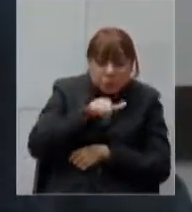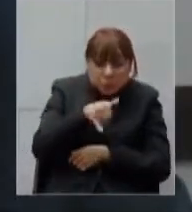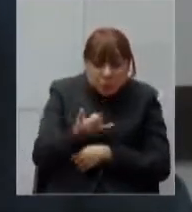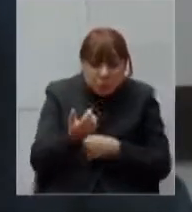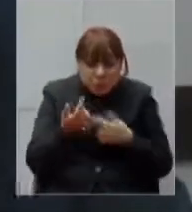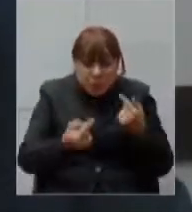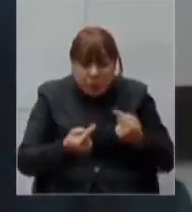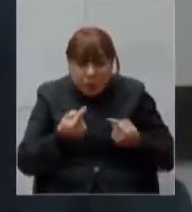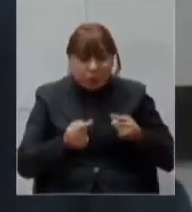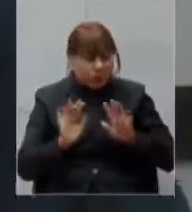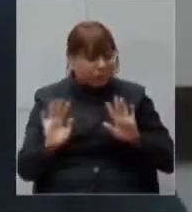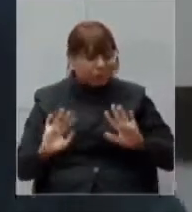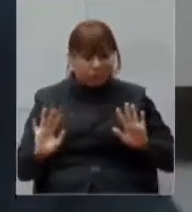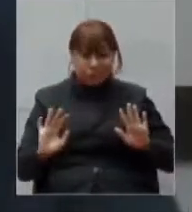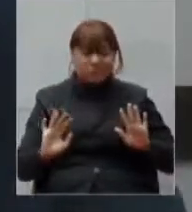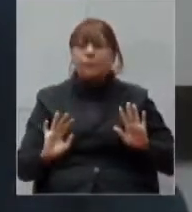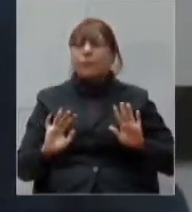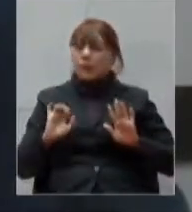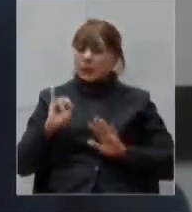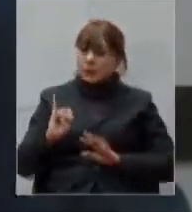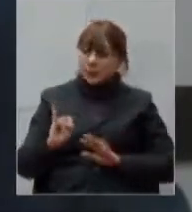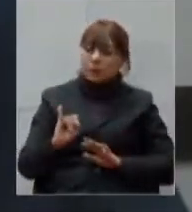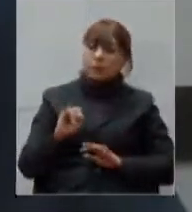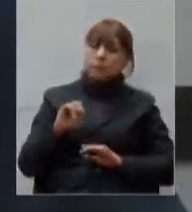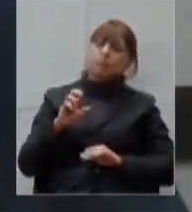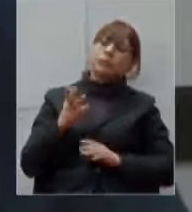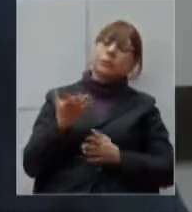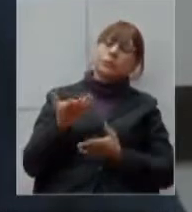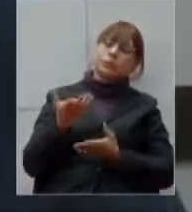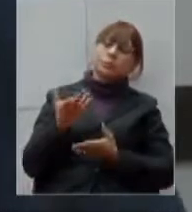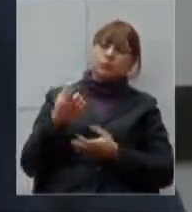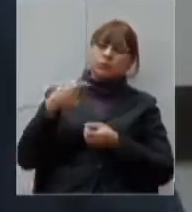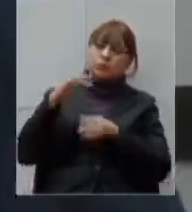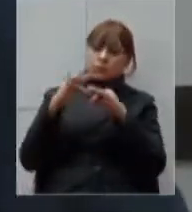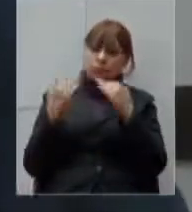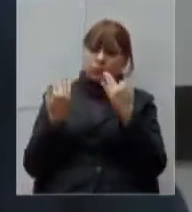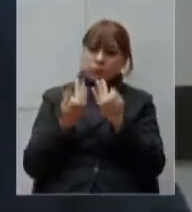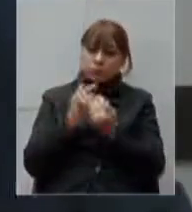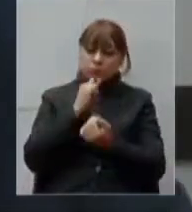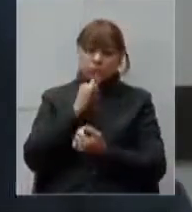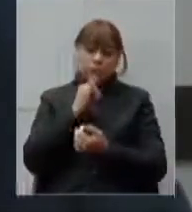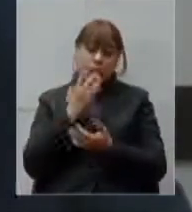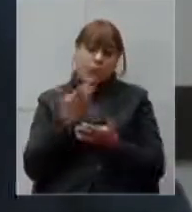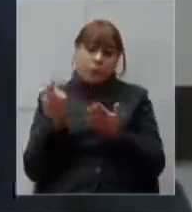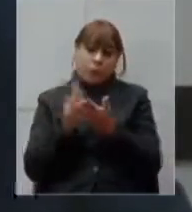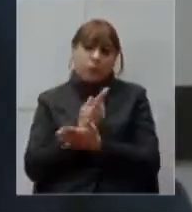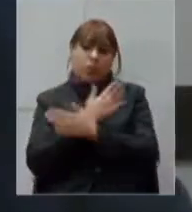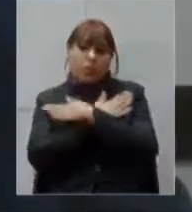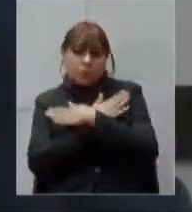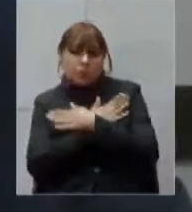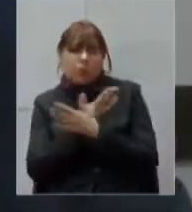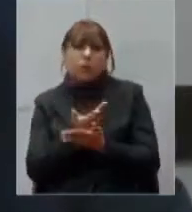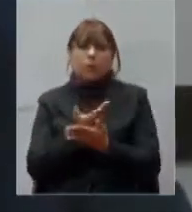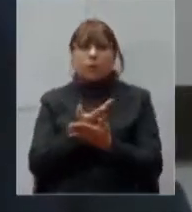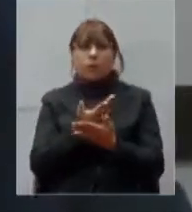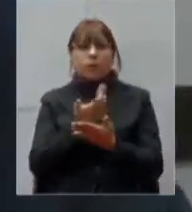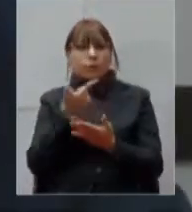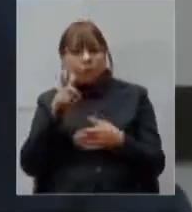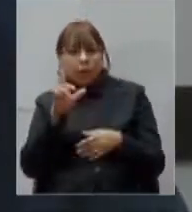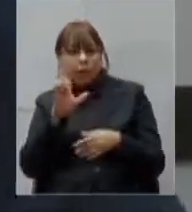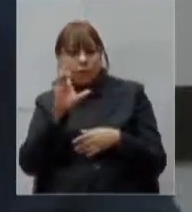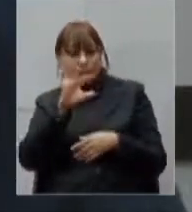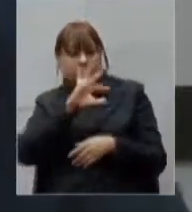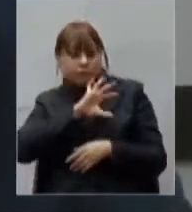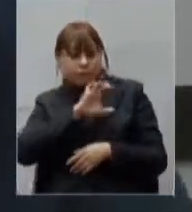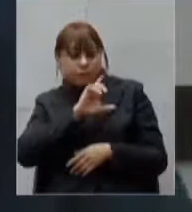precisam que estão passando com alguma dificuldade família de repente ficou desempregada está sem renda ela tem a sua